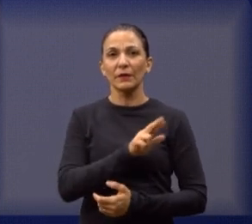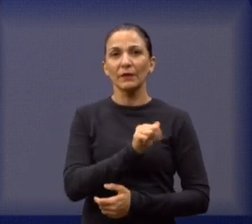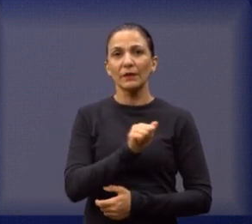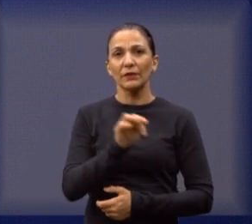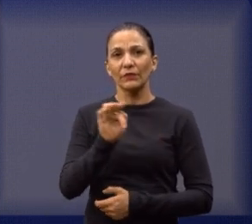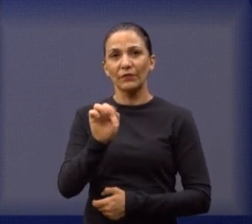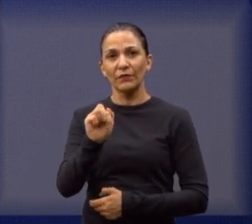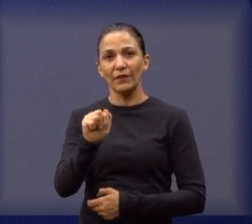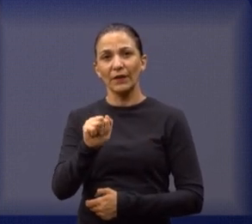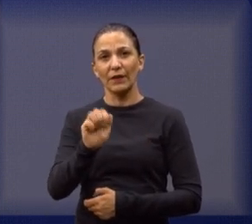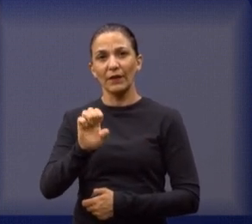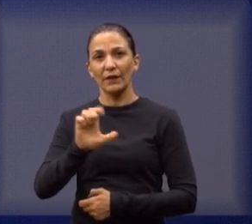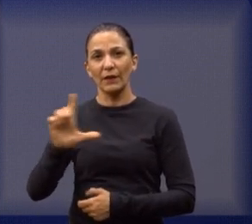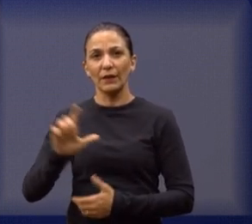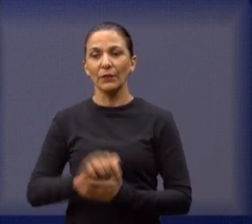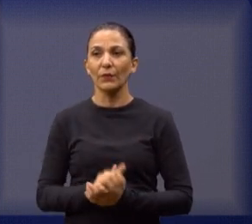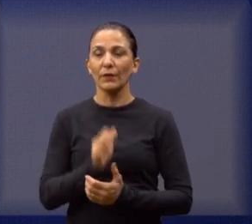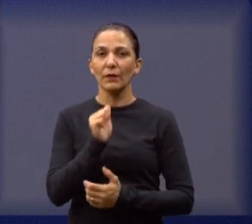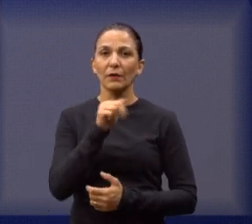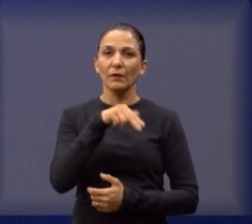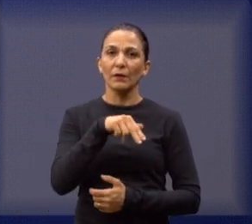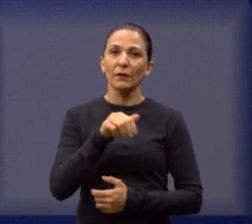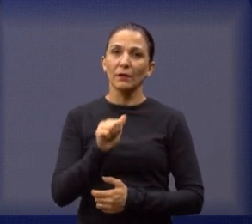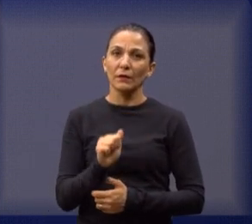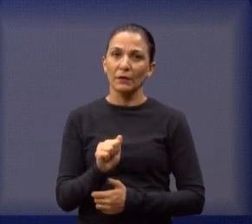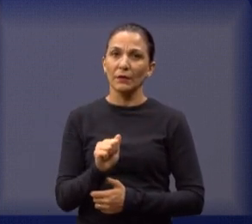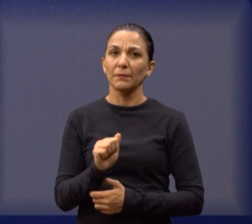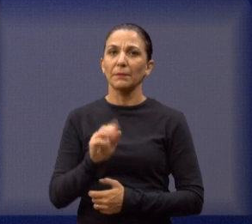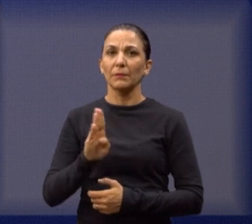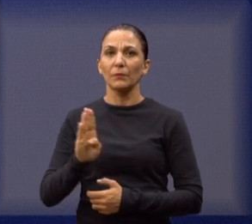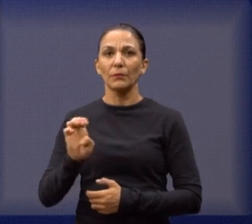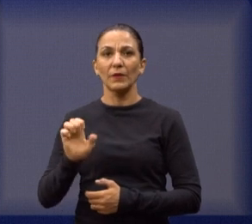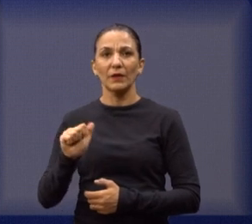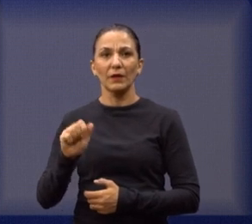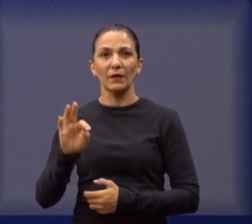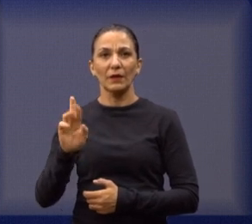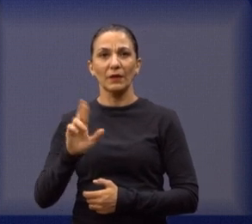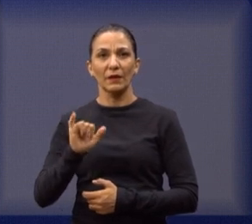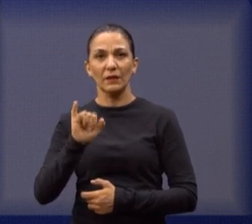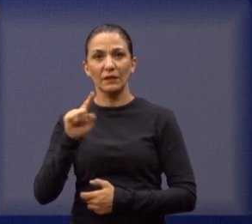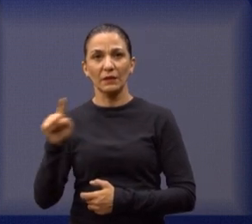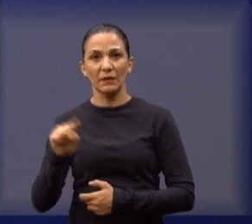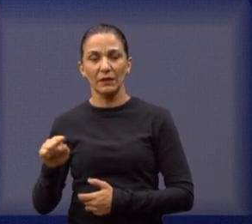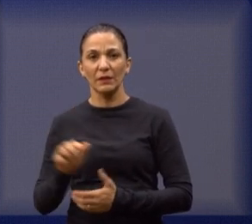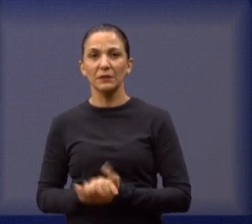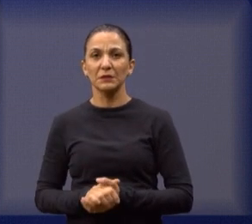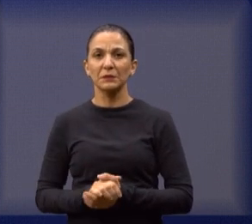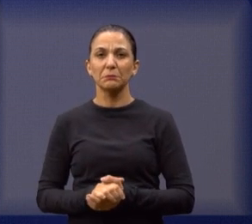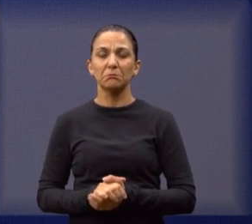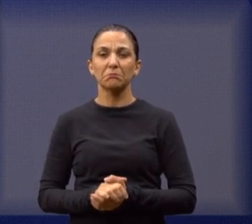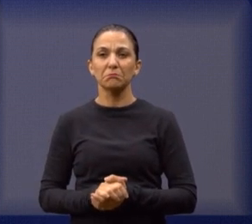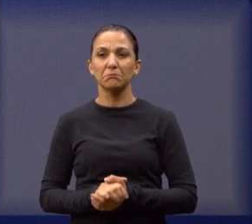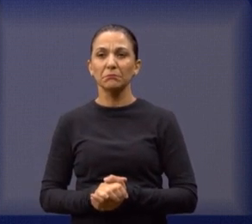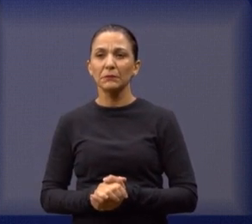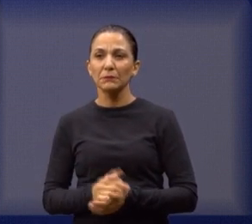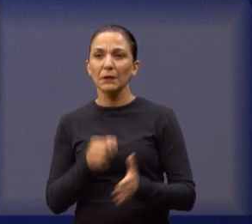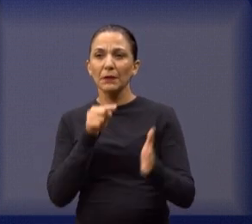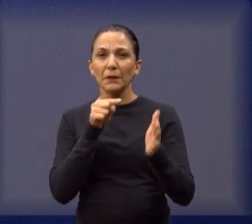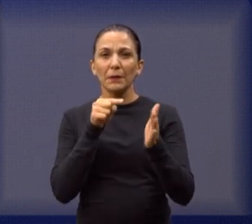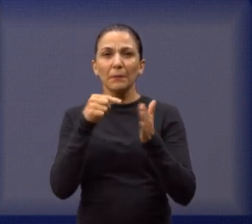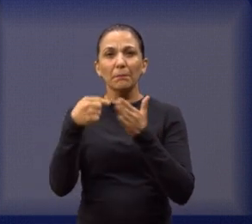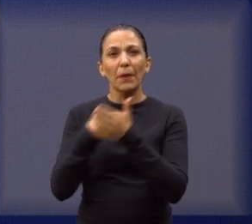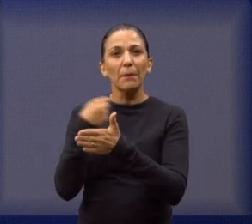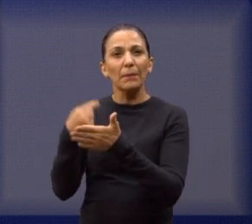Machado Rodrigues e a Ana Beatriz Cedenho Tenório. Foram diversas perguntas e